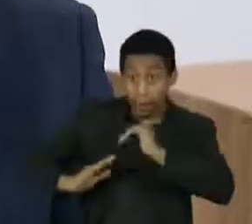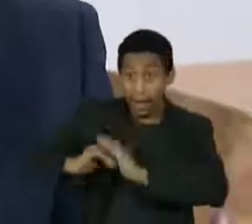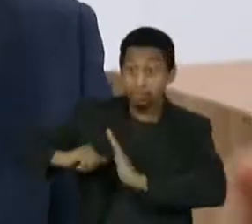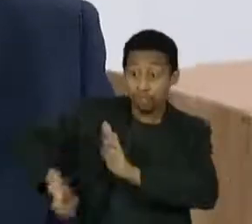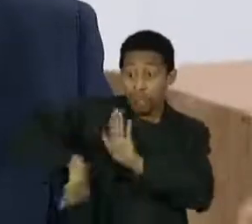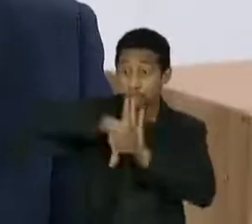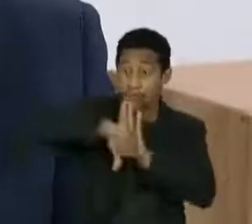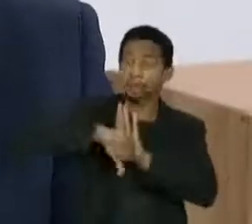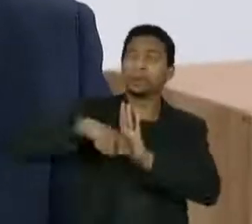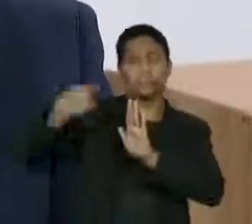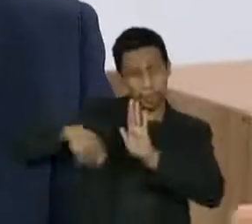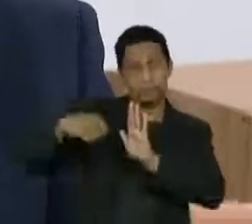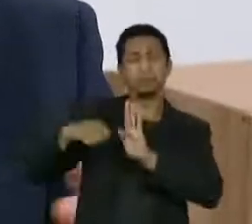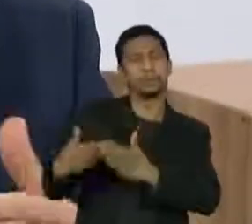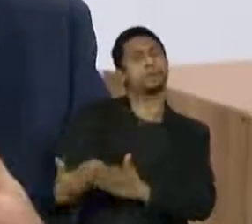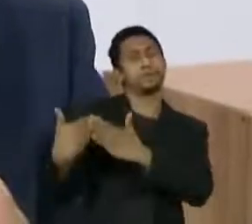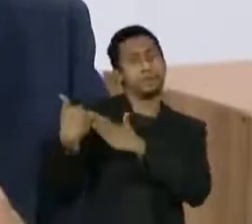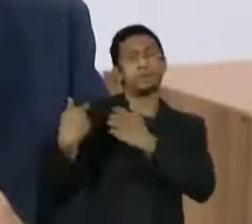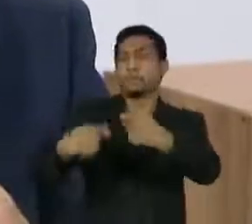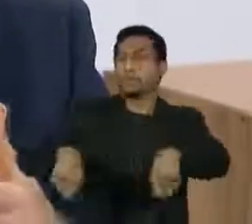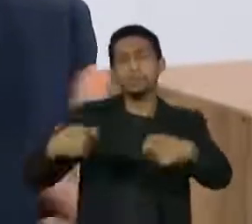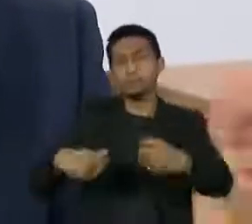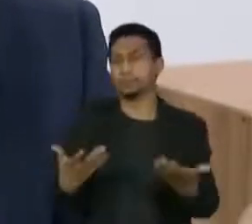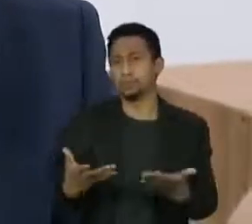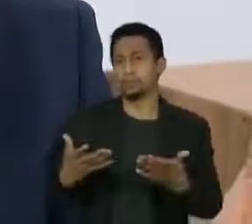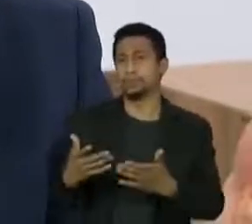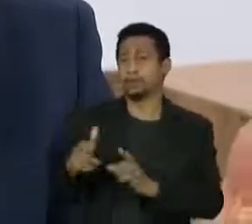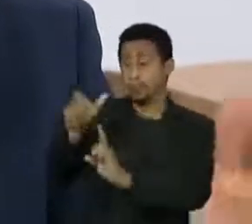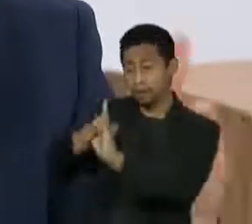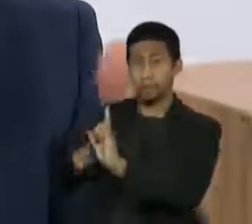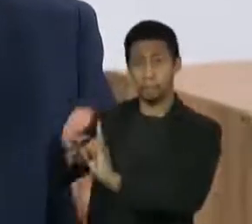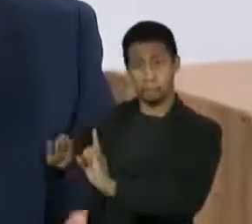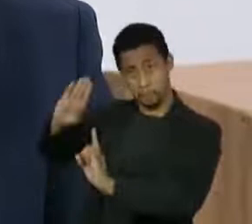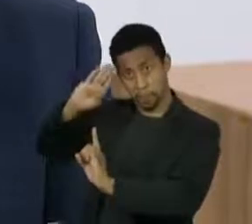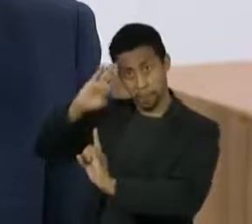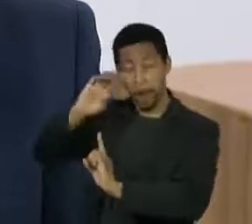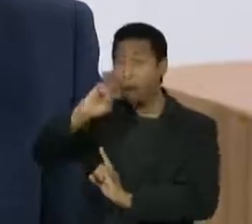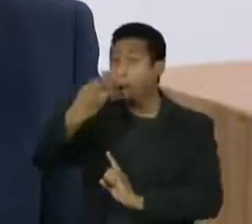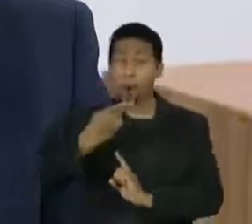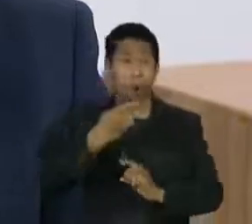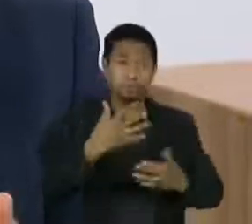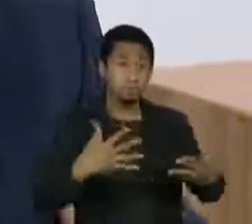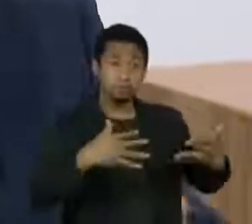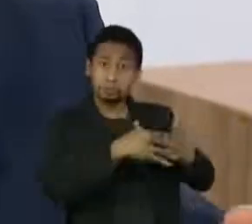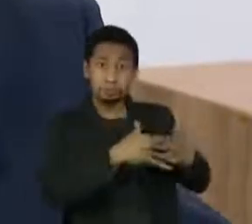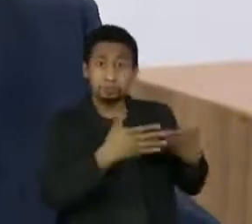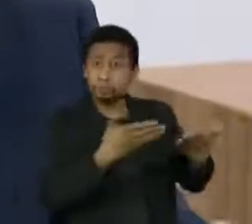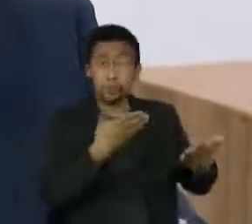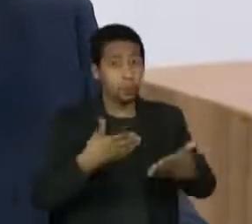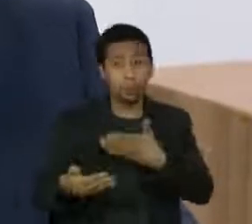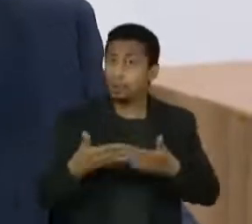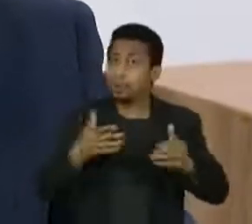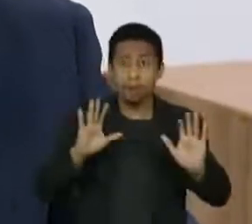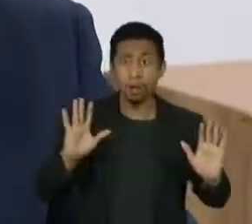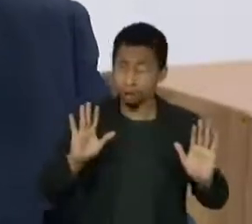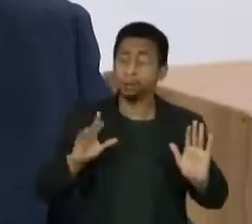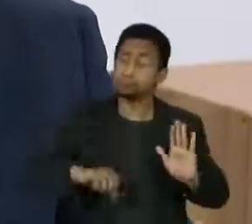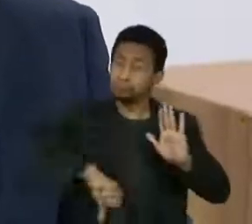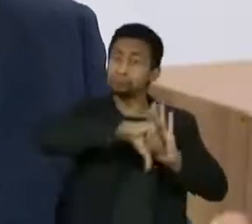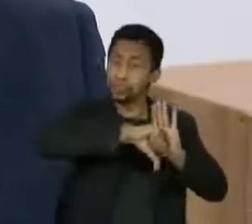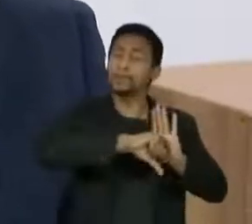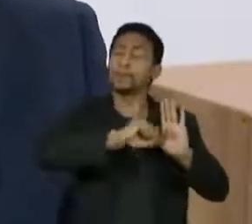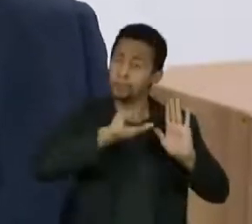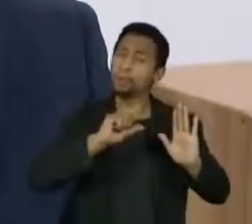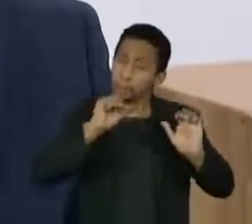responde pelo mesmo crime, seja ele militar ou civil. Então, eu espero que esse relatório alcance